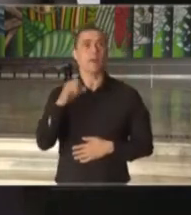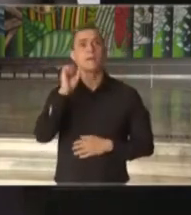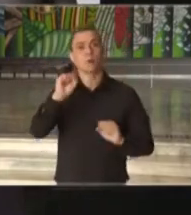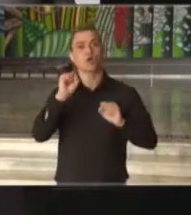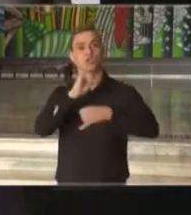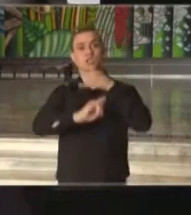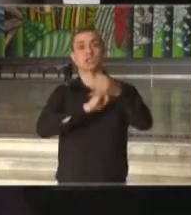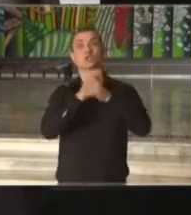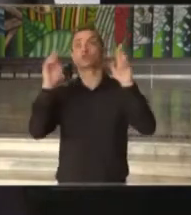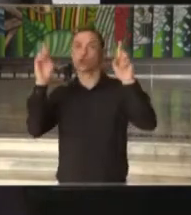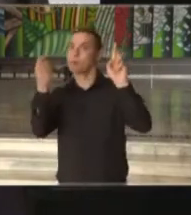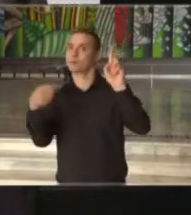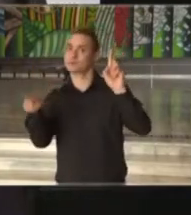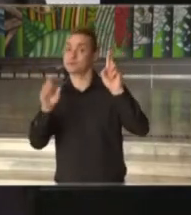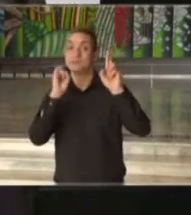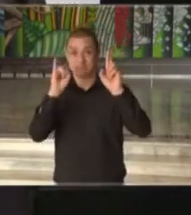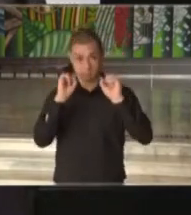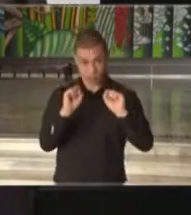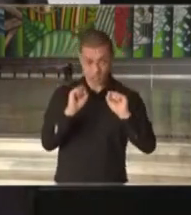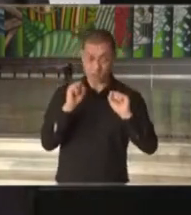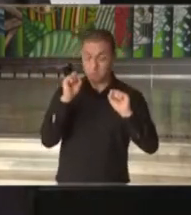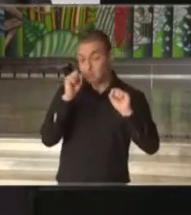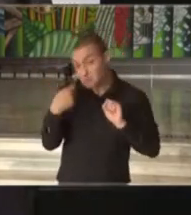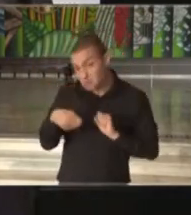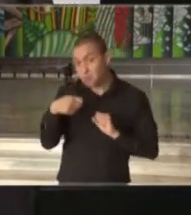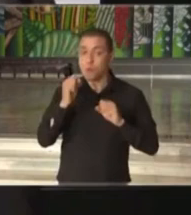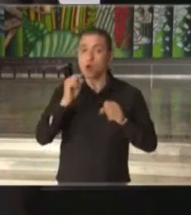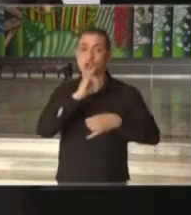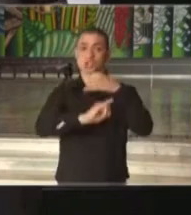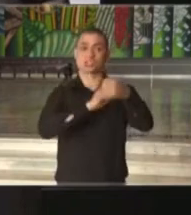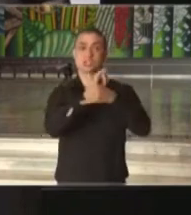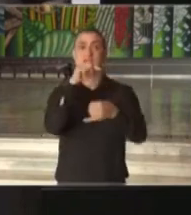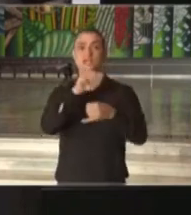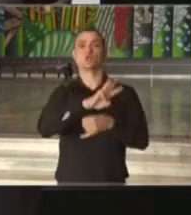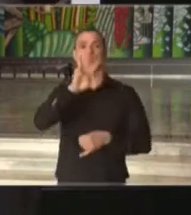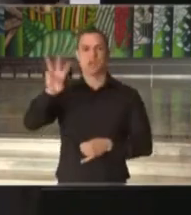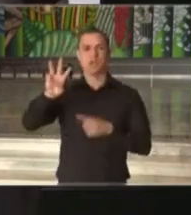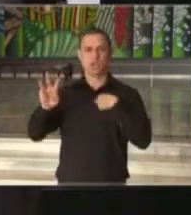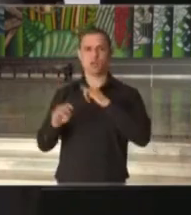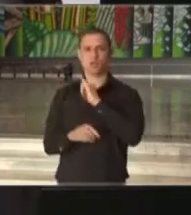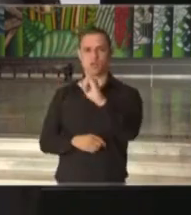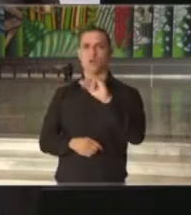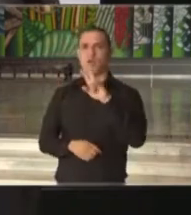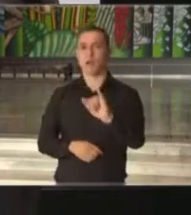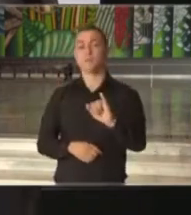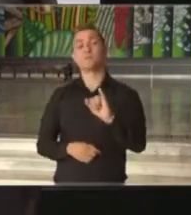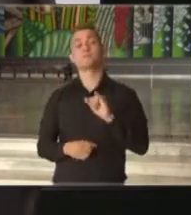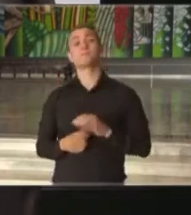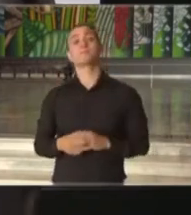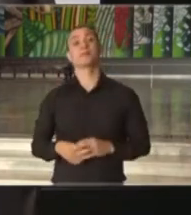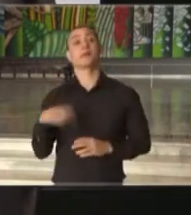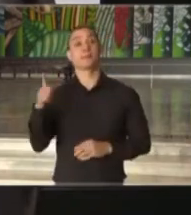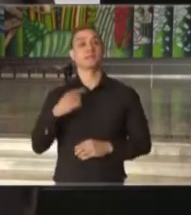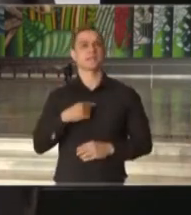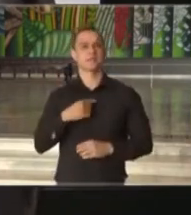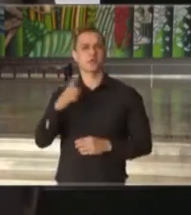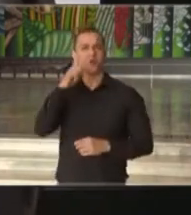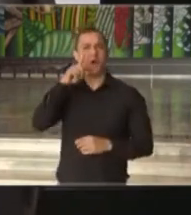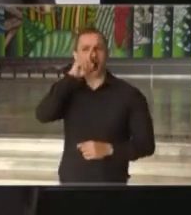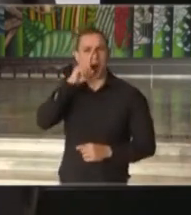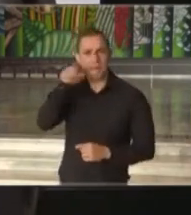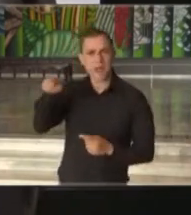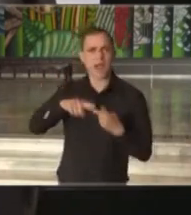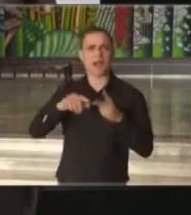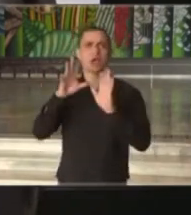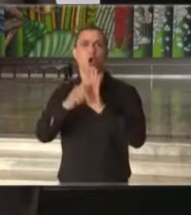fazê-lo à distância com o sistema, e eu vou anunciar o site daqui a pouco, para ameaças, estelionato,